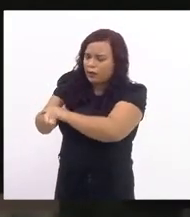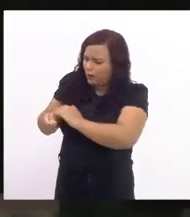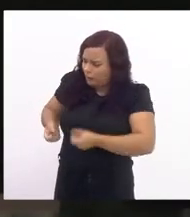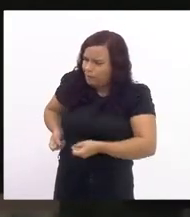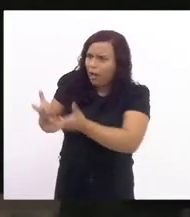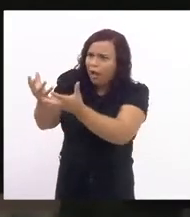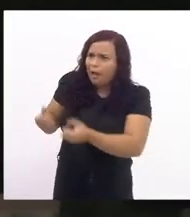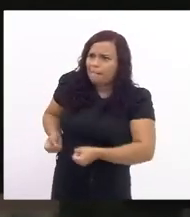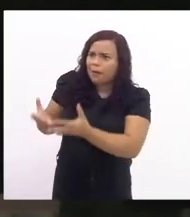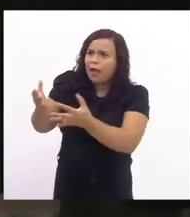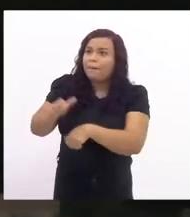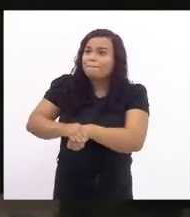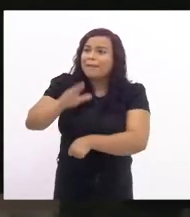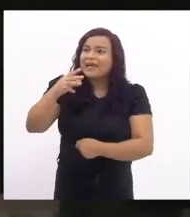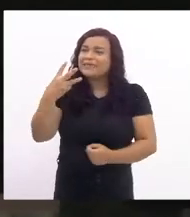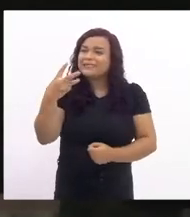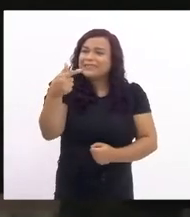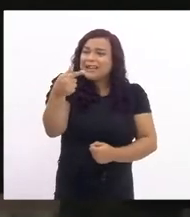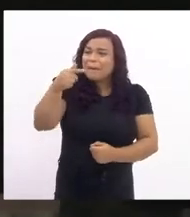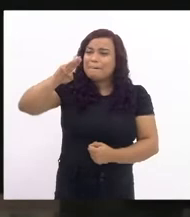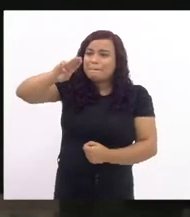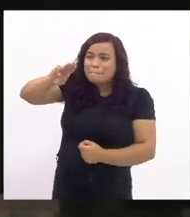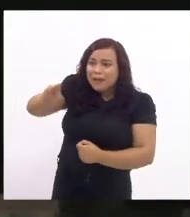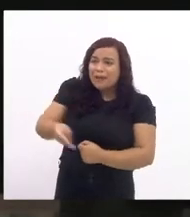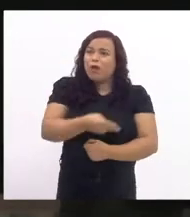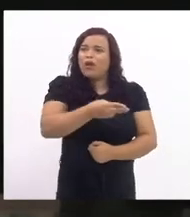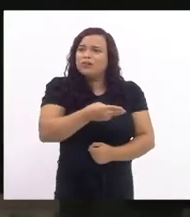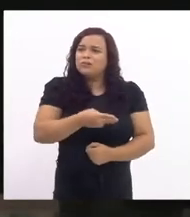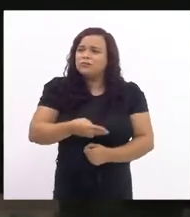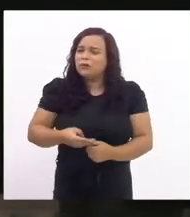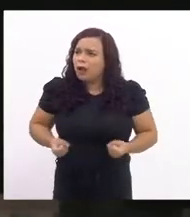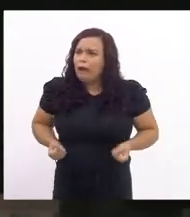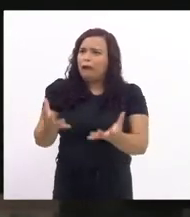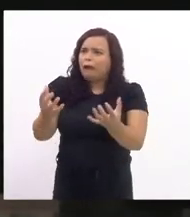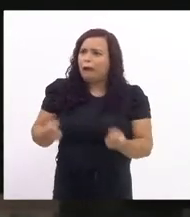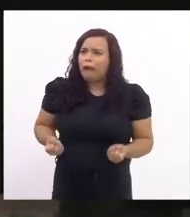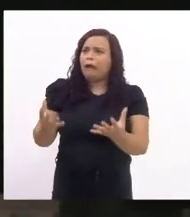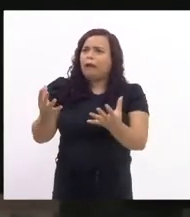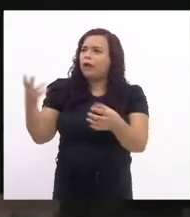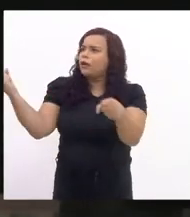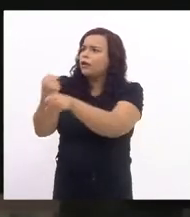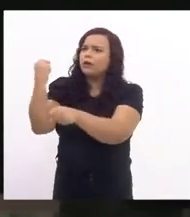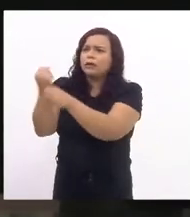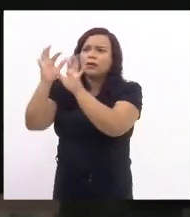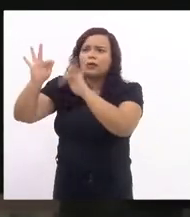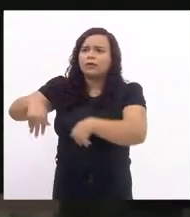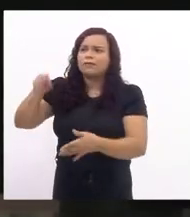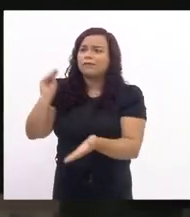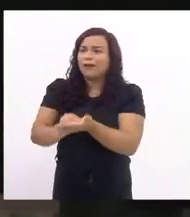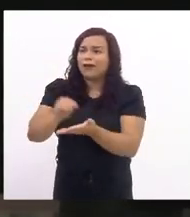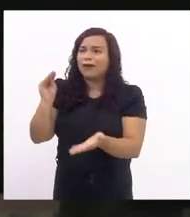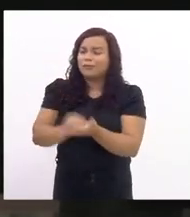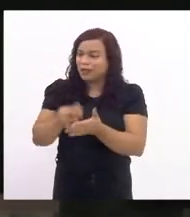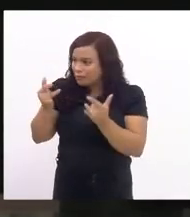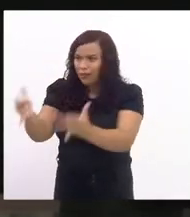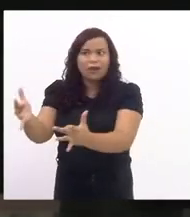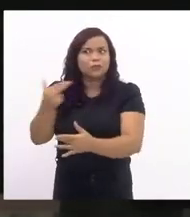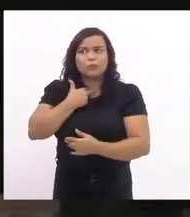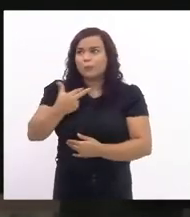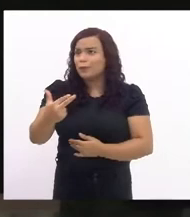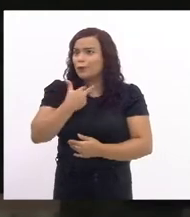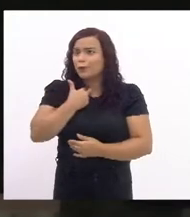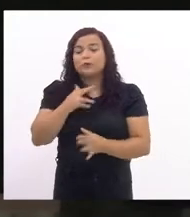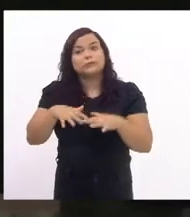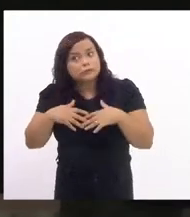dos cofres públicos não podemos abandoná-la dessa forma então deputada Mônica porque que eu